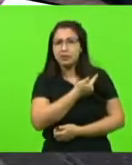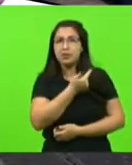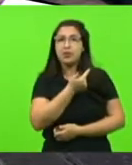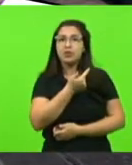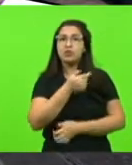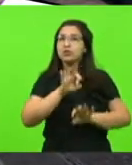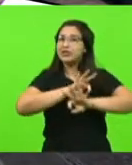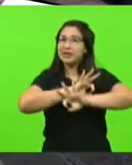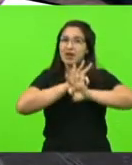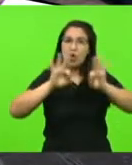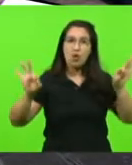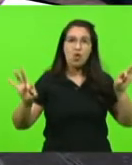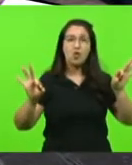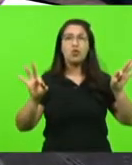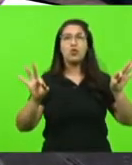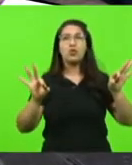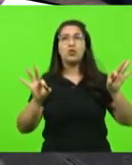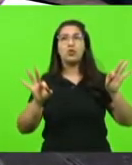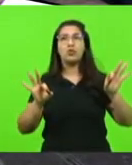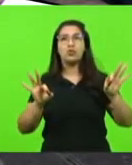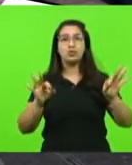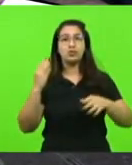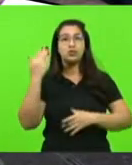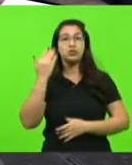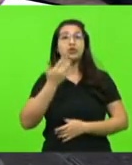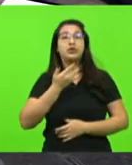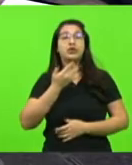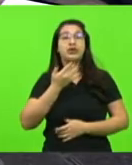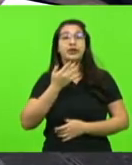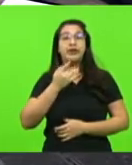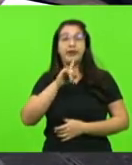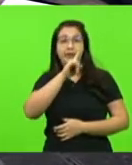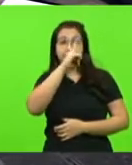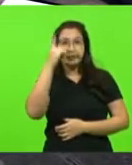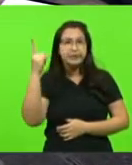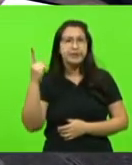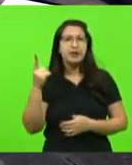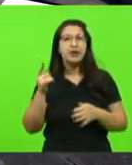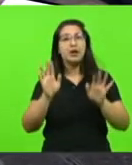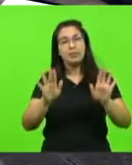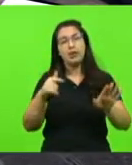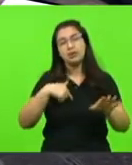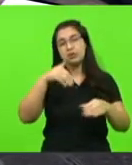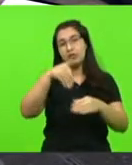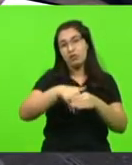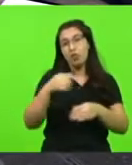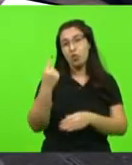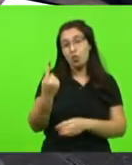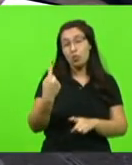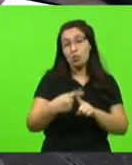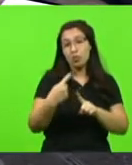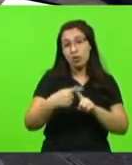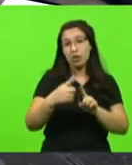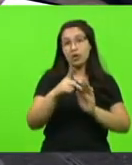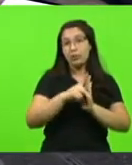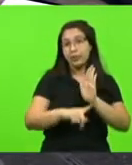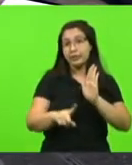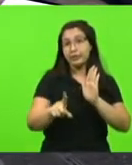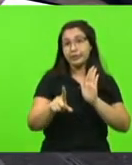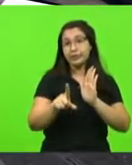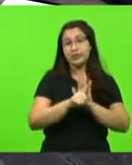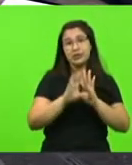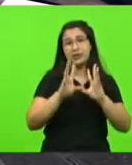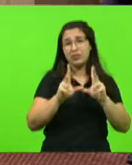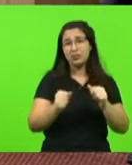excelente intenção, inclusive. Mas meu voto é um, porque, na minha opinião, o projeto inteiro é inconstitucional à sua